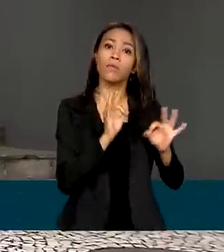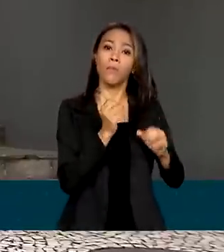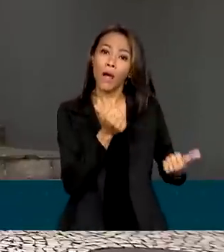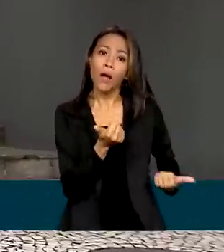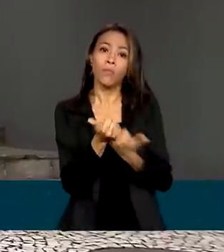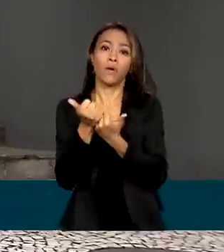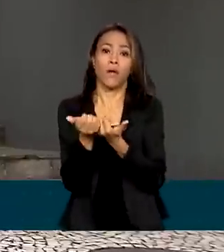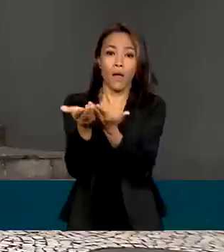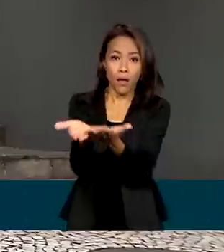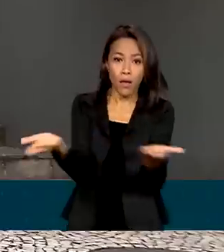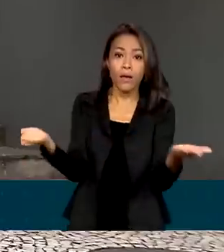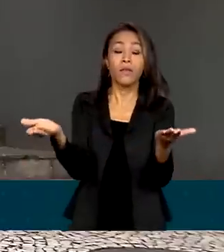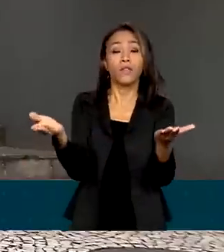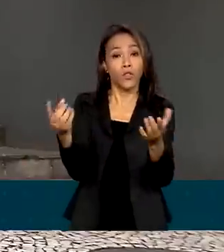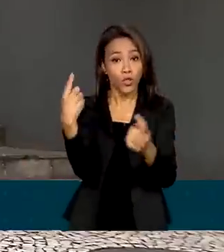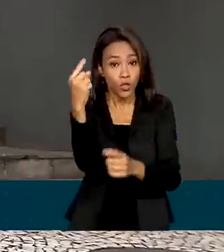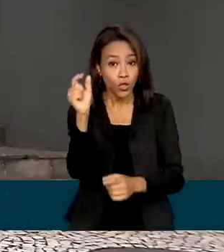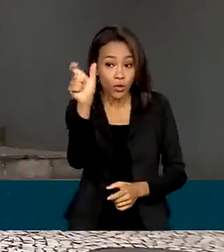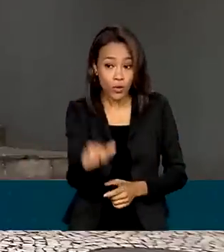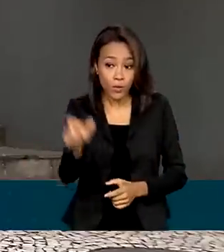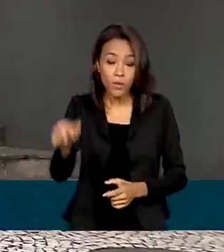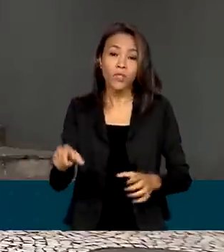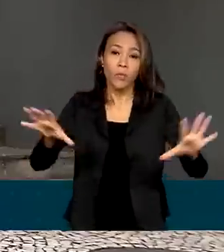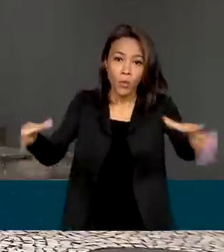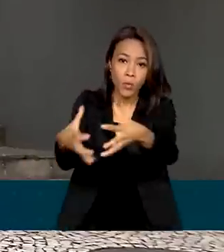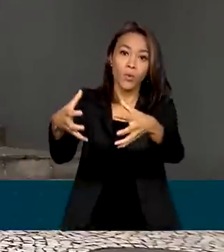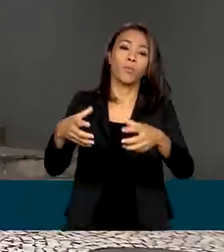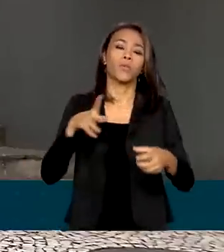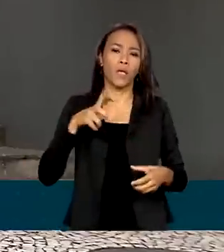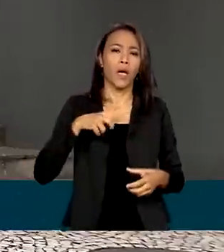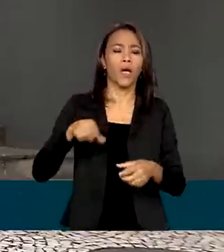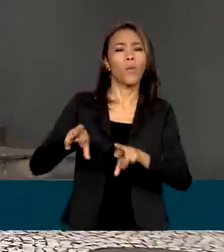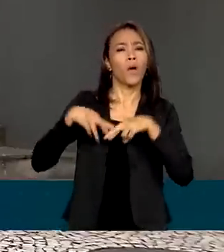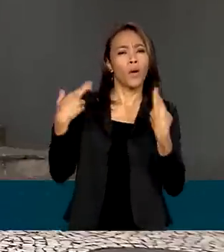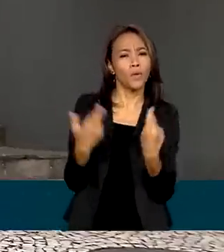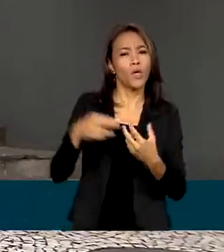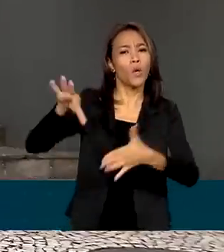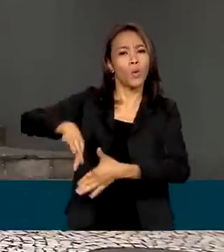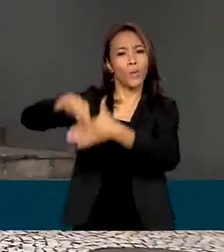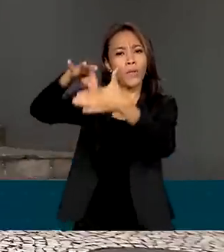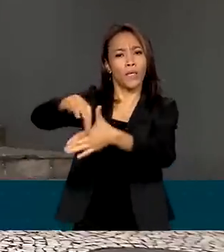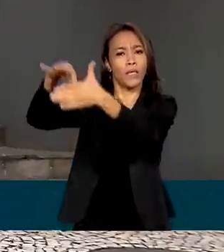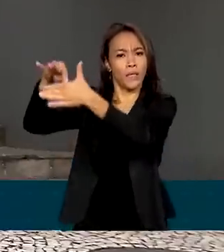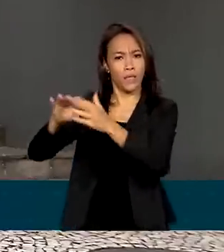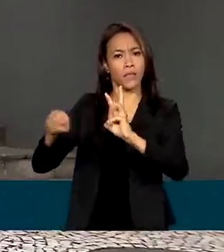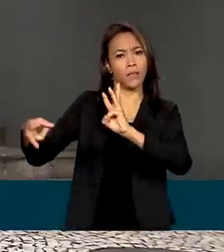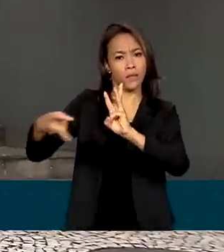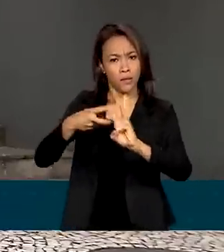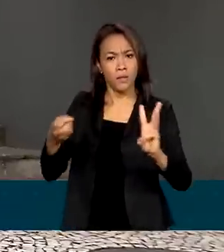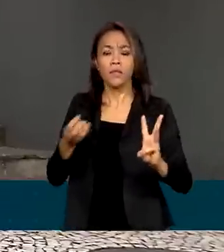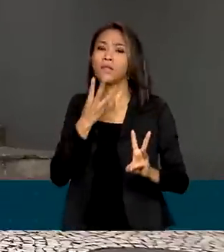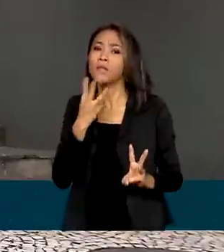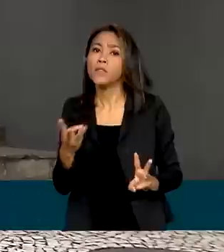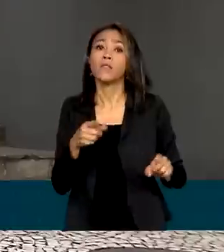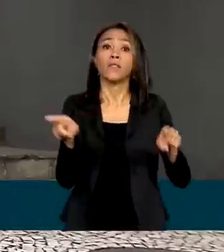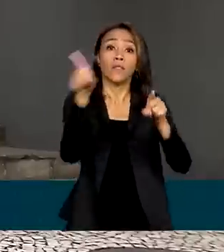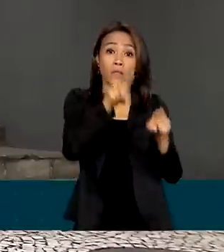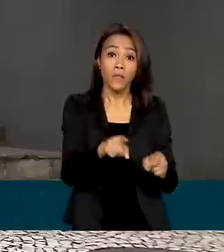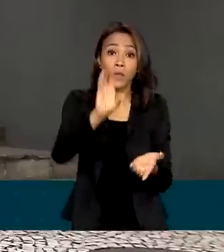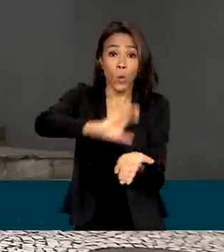agenda também estão previstos encontros com lideranças Yanomami, representantes do Conselho Indígena de Roraima,